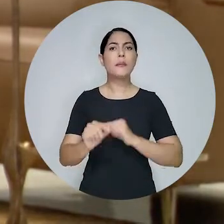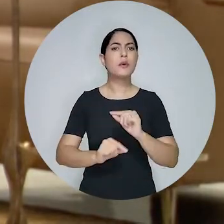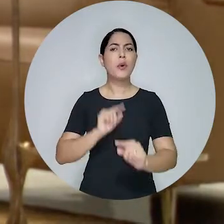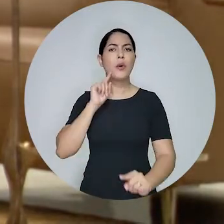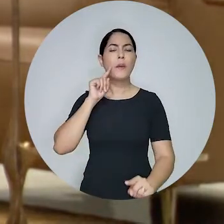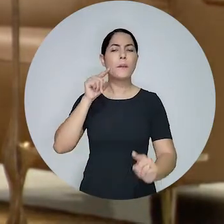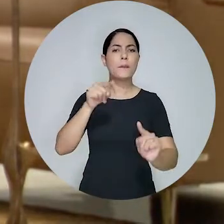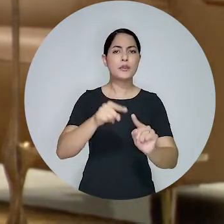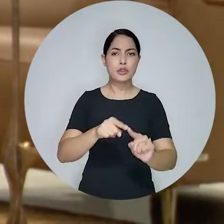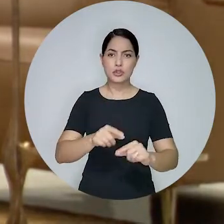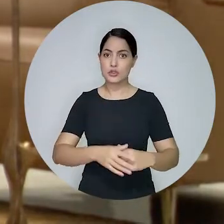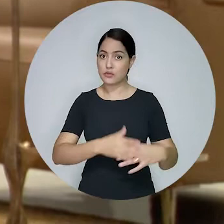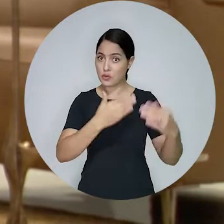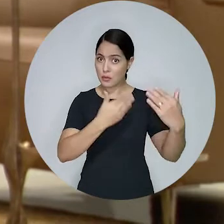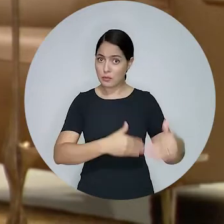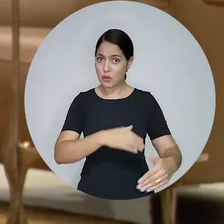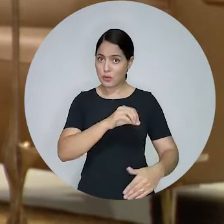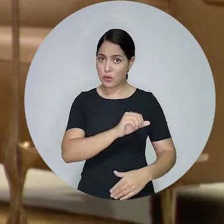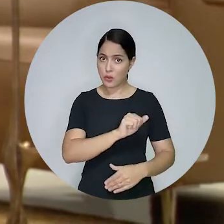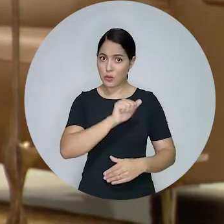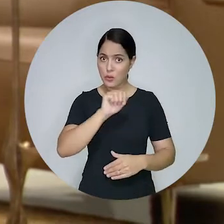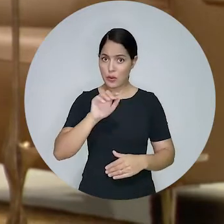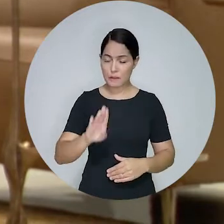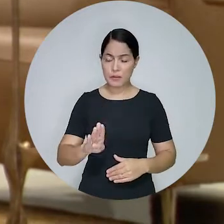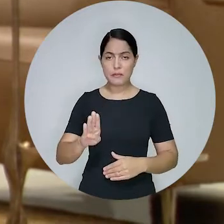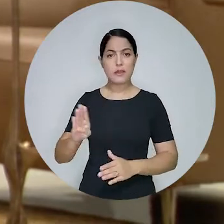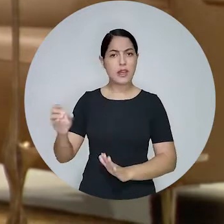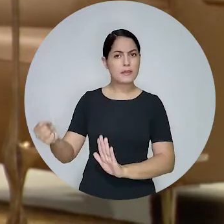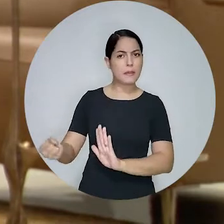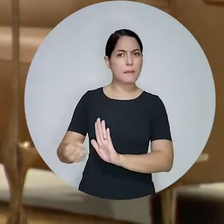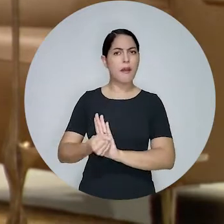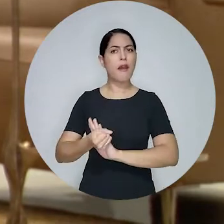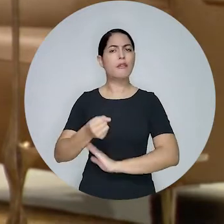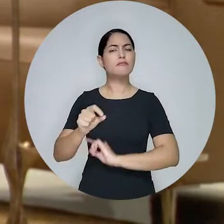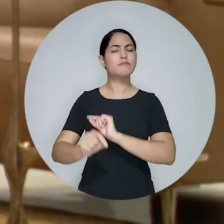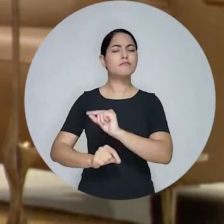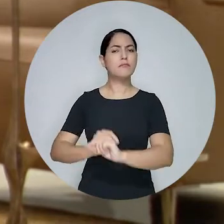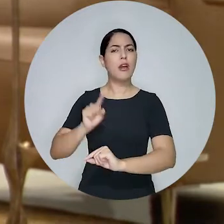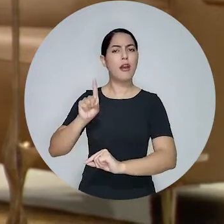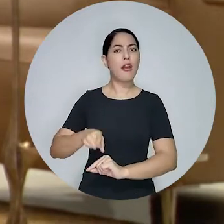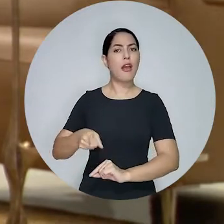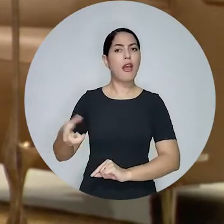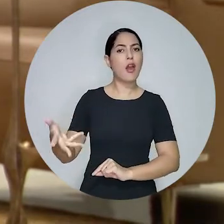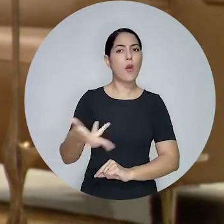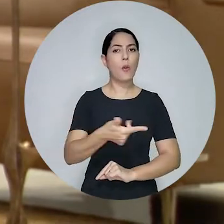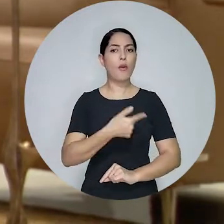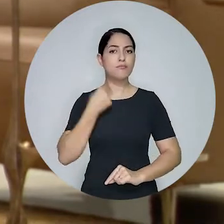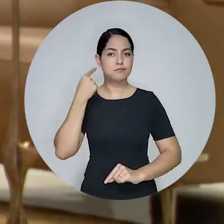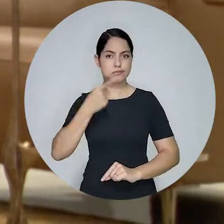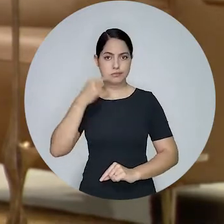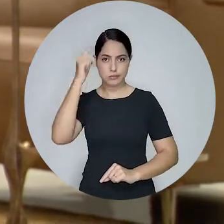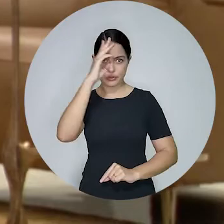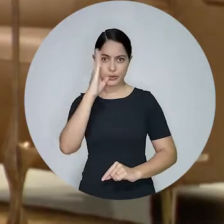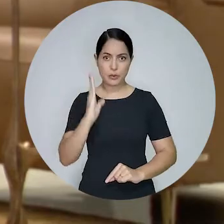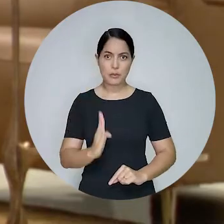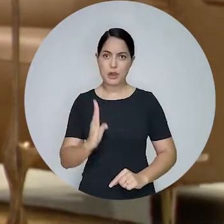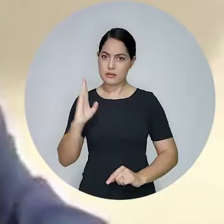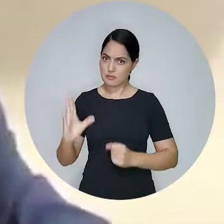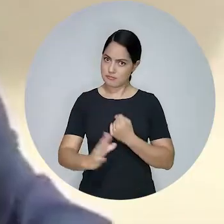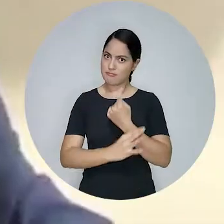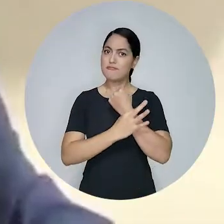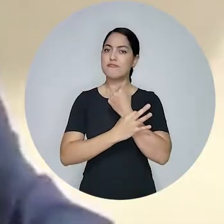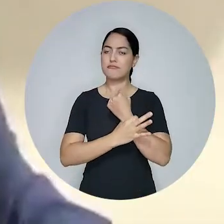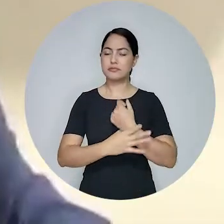jurídica no país, que junto com o exame de ordem unificado, garantem a qualificação da advocacia brasileira.